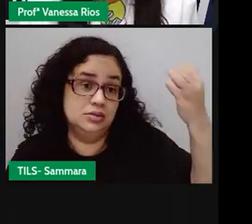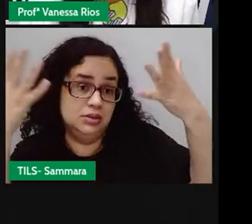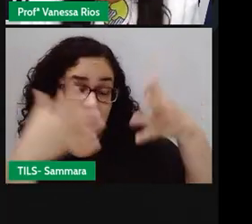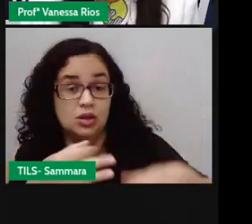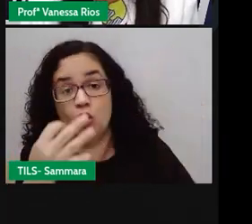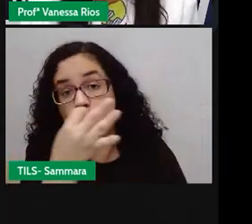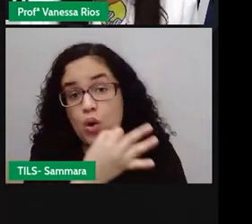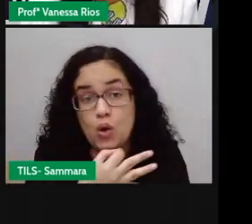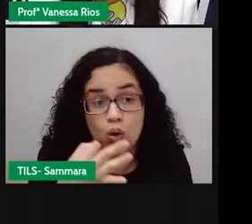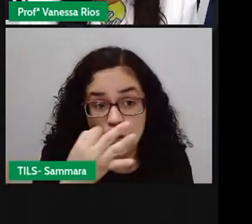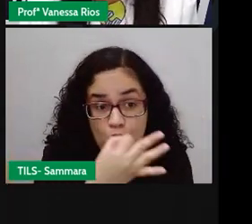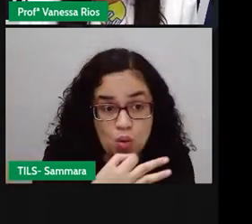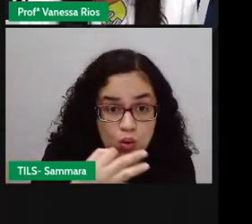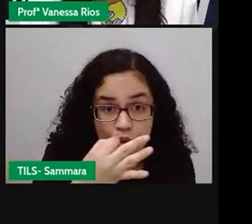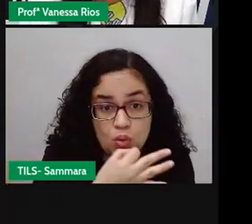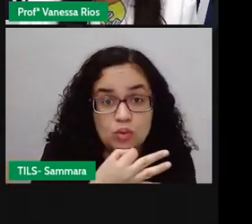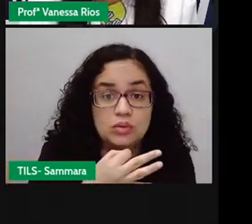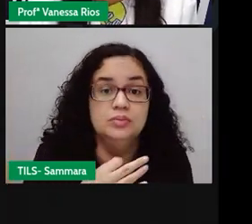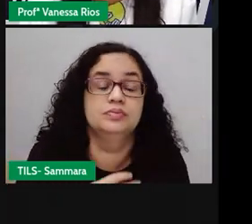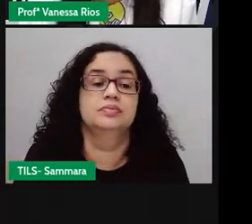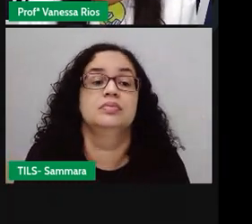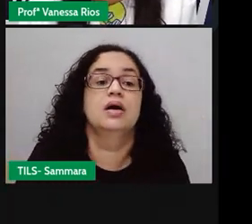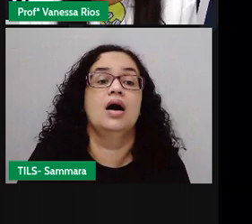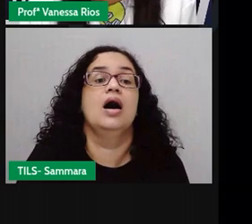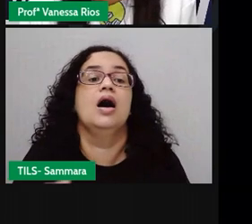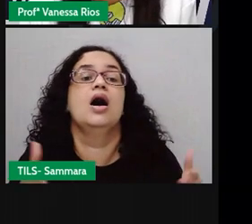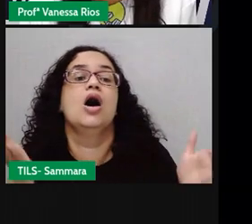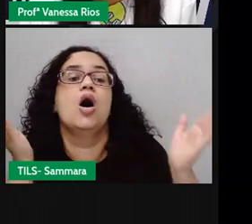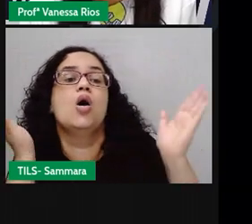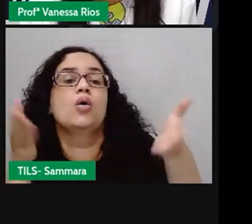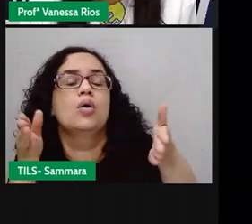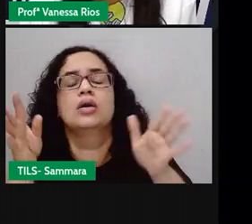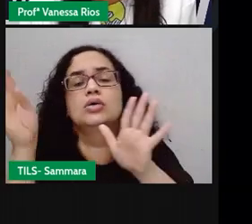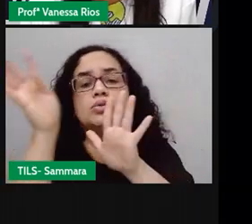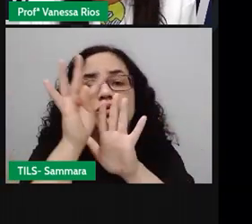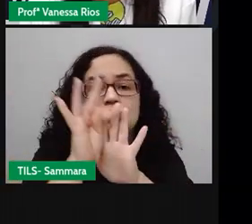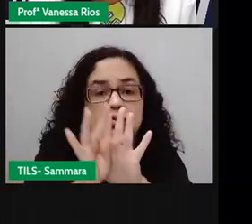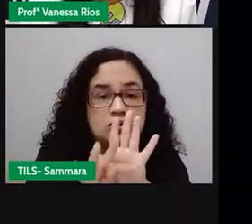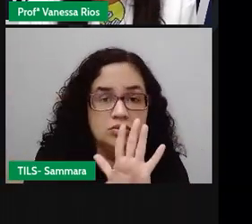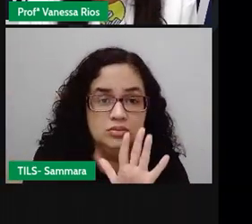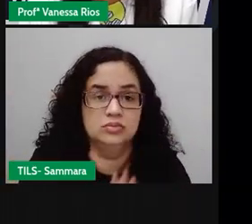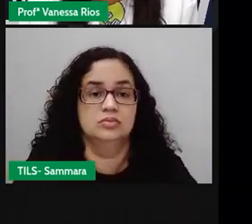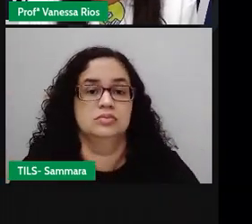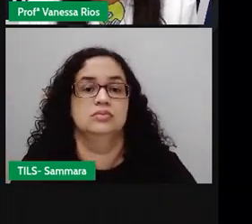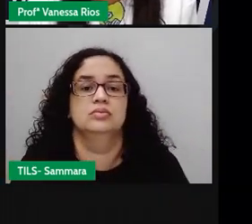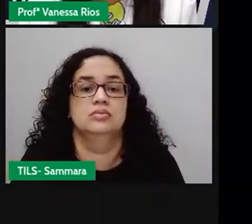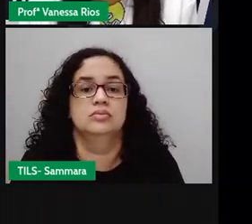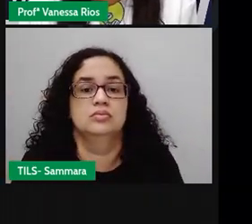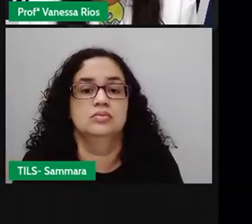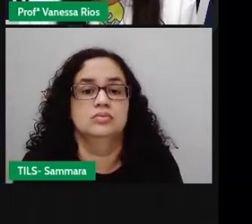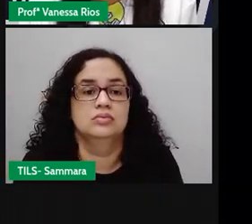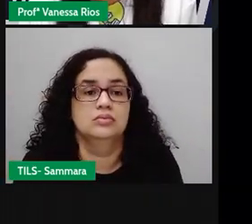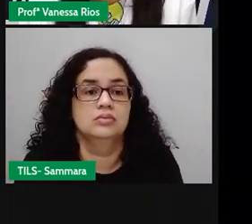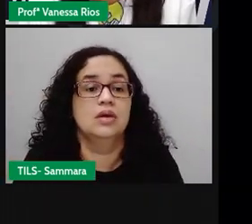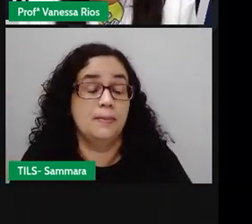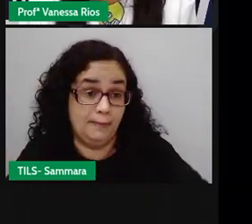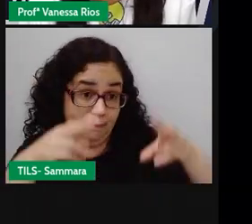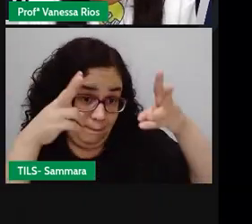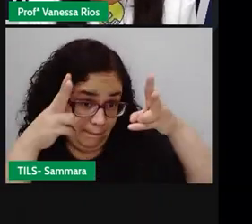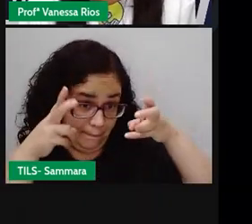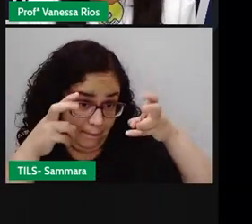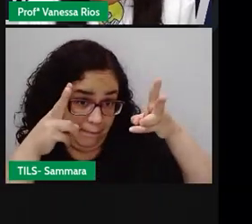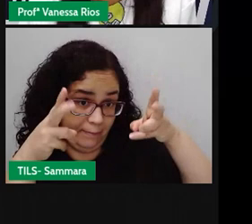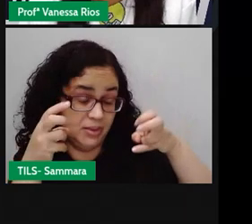oral e com a apresentação das imagens, mas agora a gente vai para o texto escrito, para a gente poder perceber a